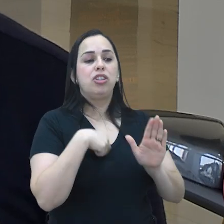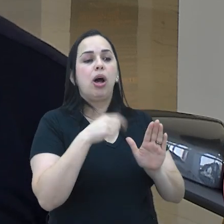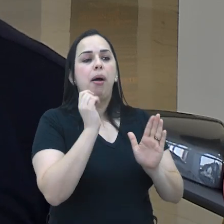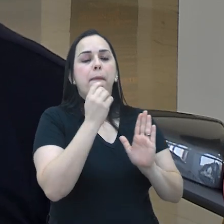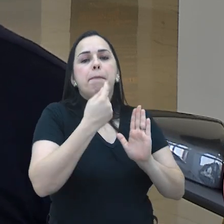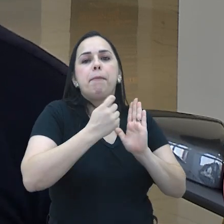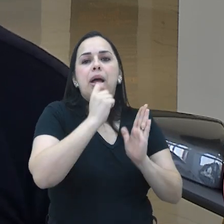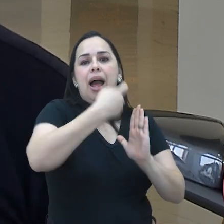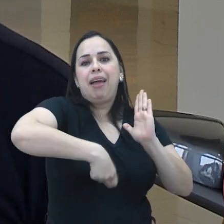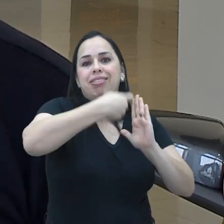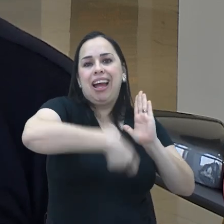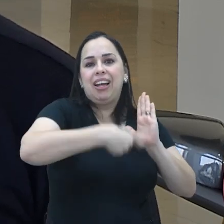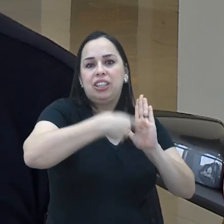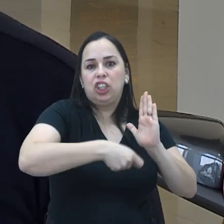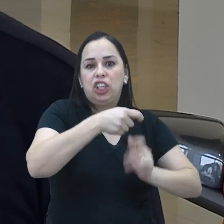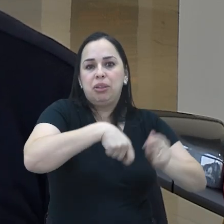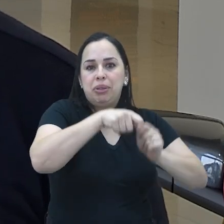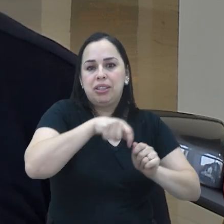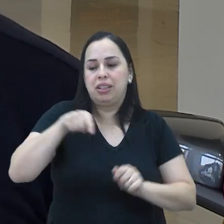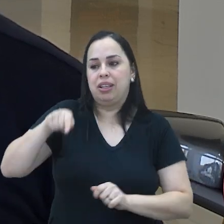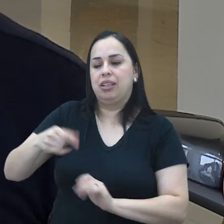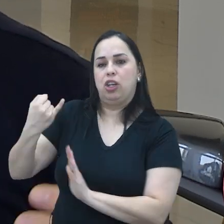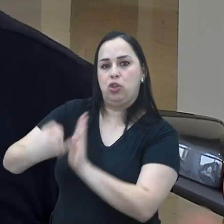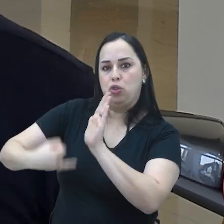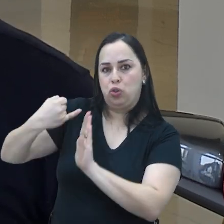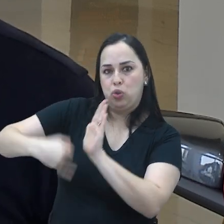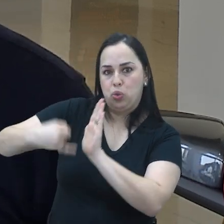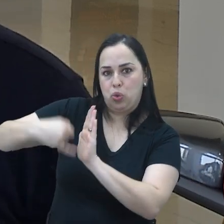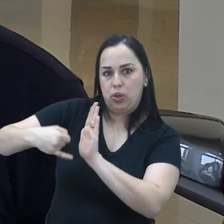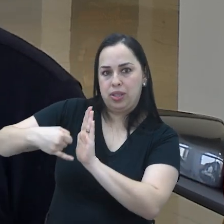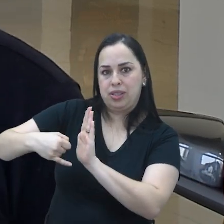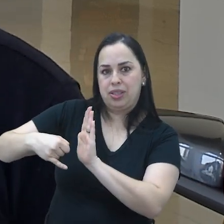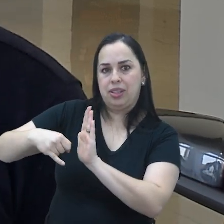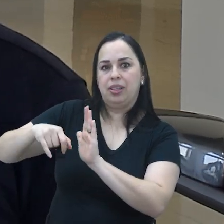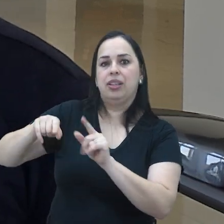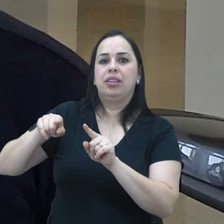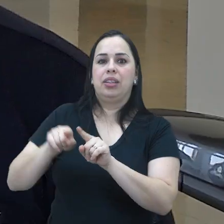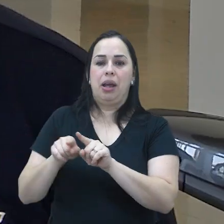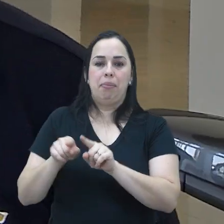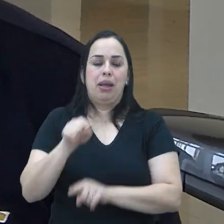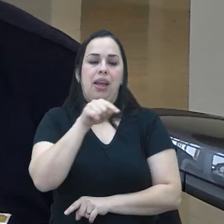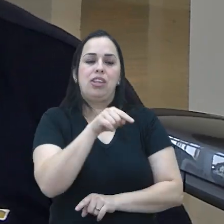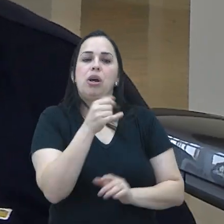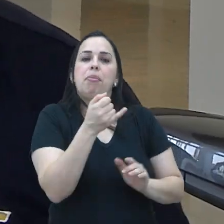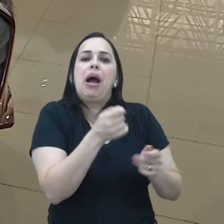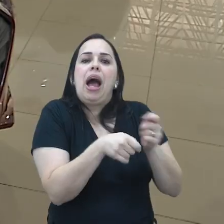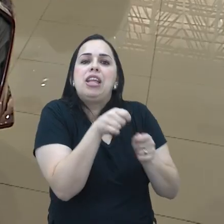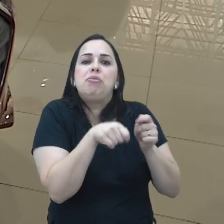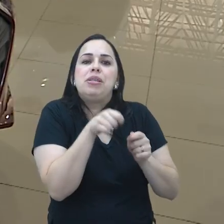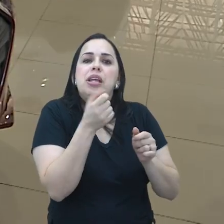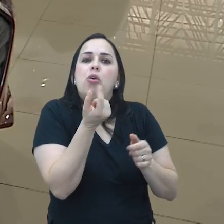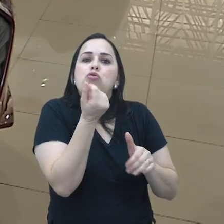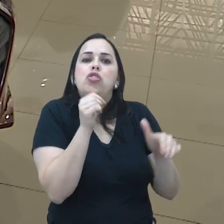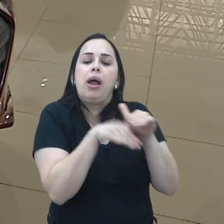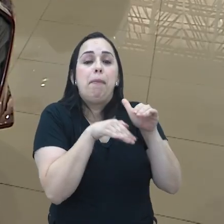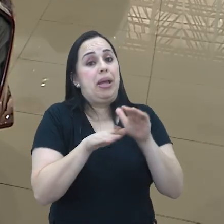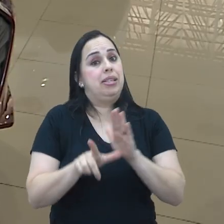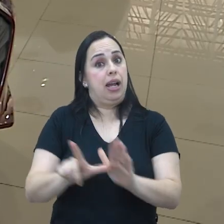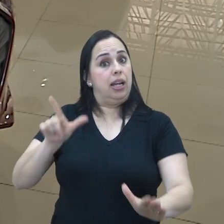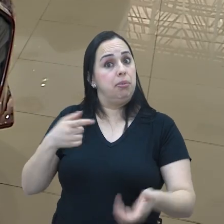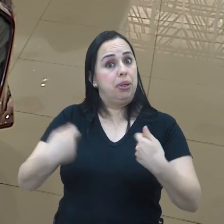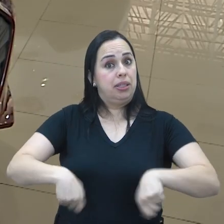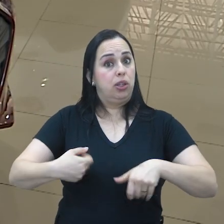só cobra taxa administrativa, o banco não cobra juros, ele cobra somente uma taxa de administração do seu dinheiro. Mas é preciso